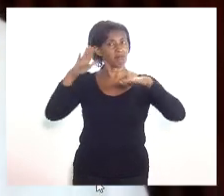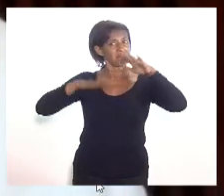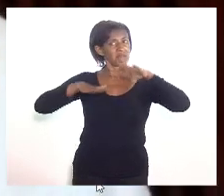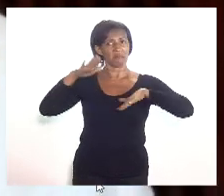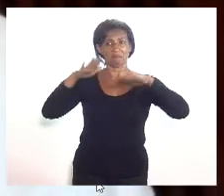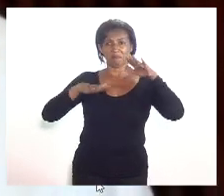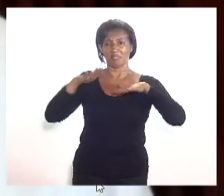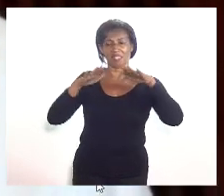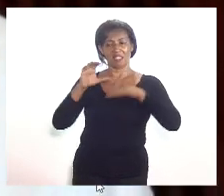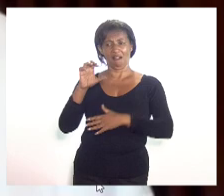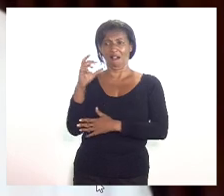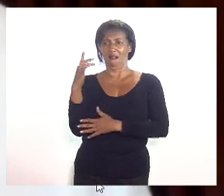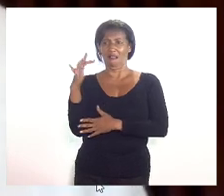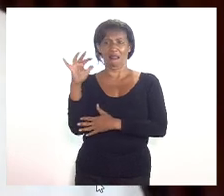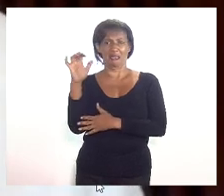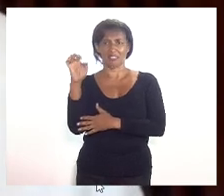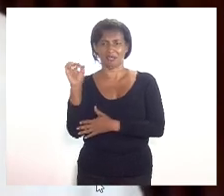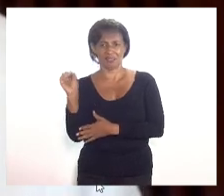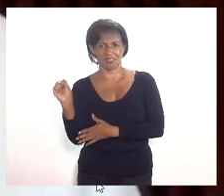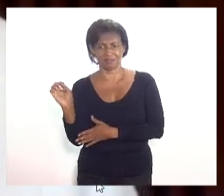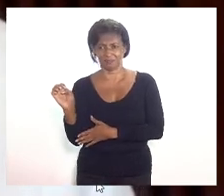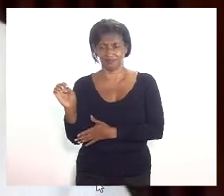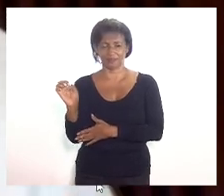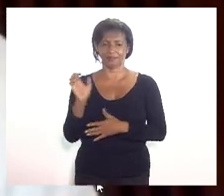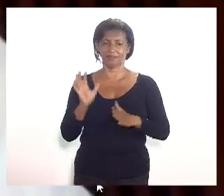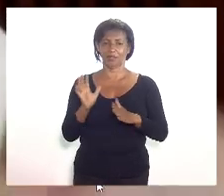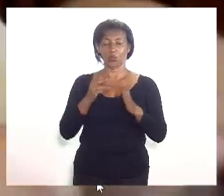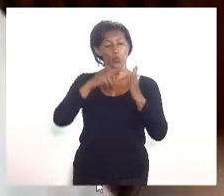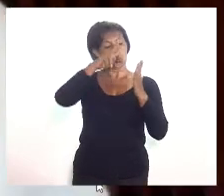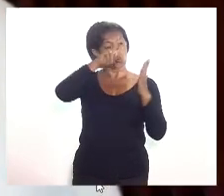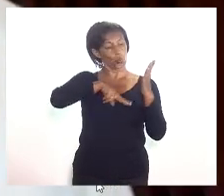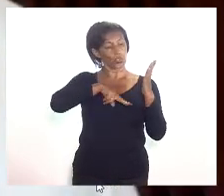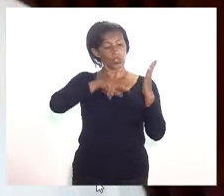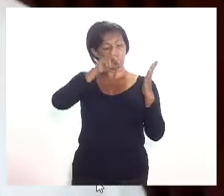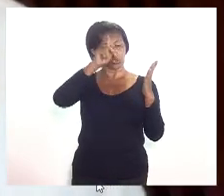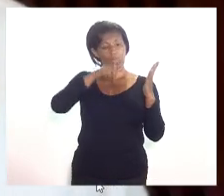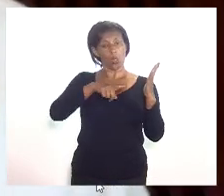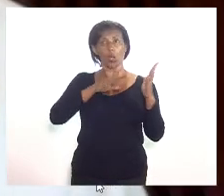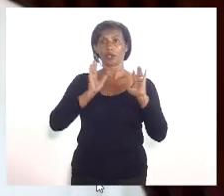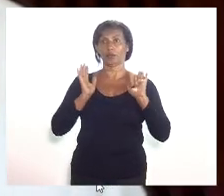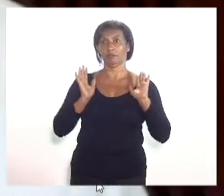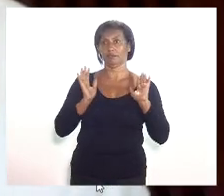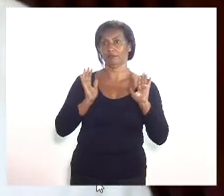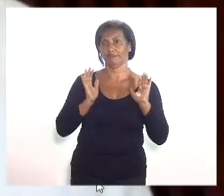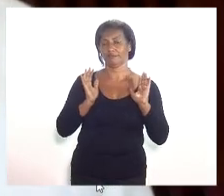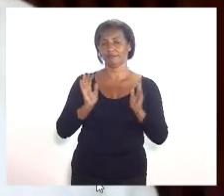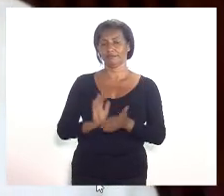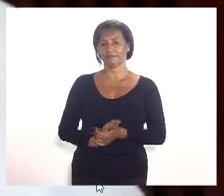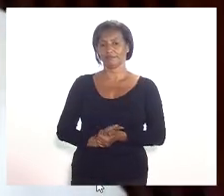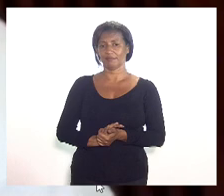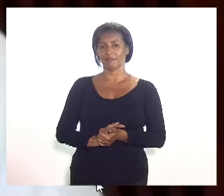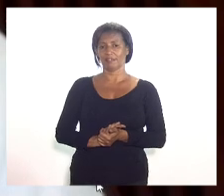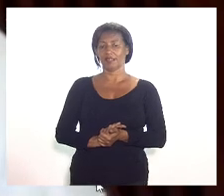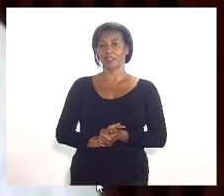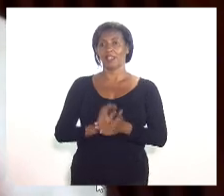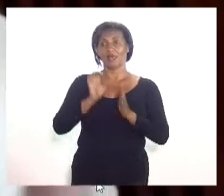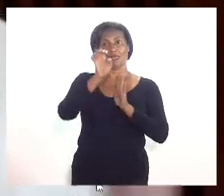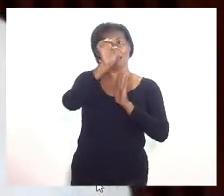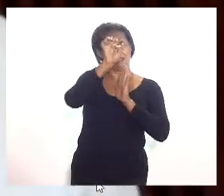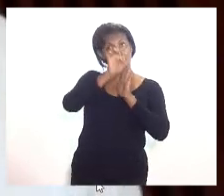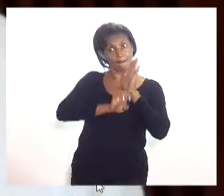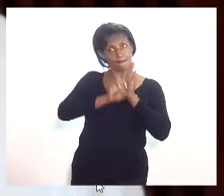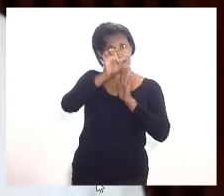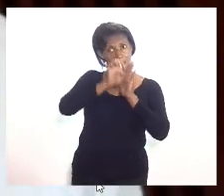independentemente de classe. O texto original dá ordem à defensoria. A emenda